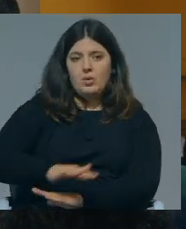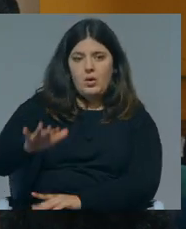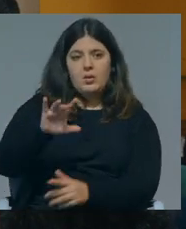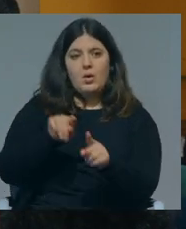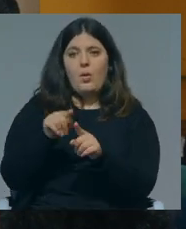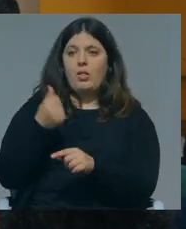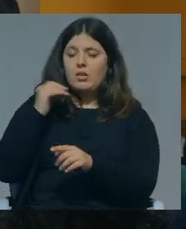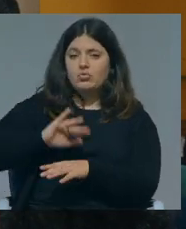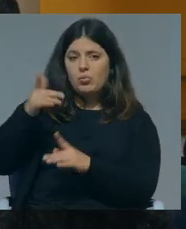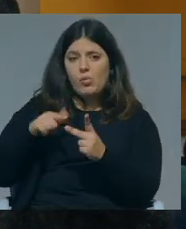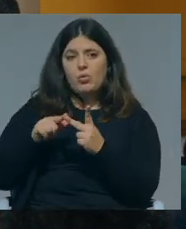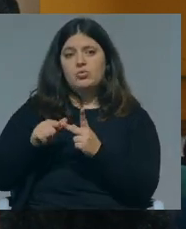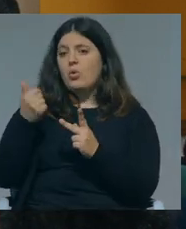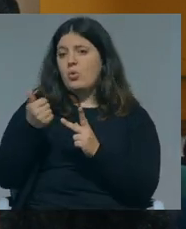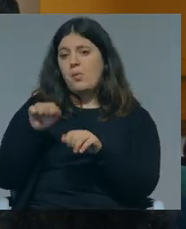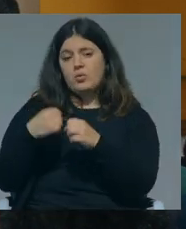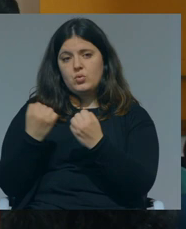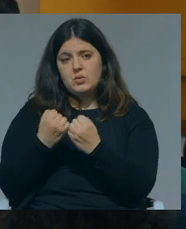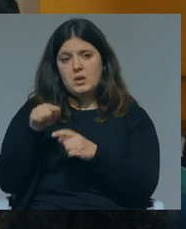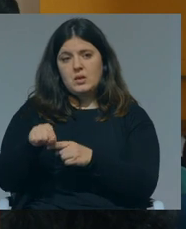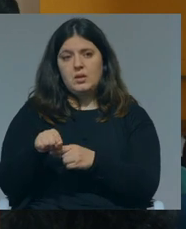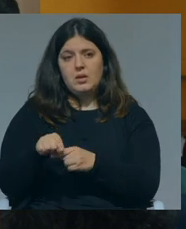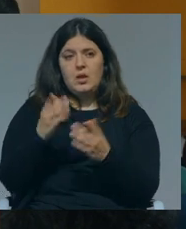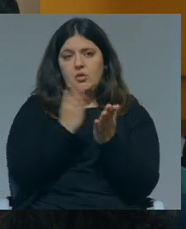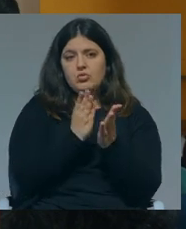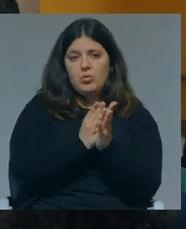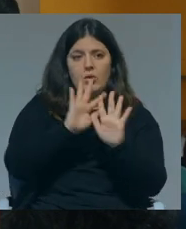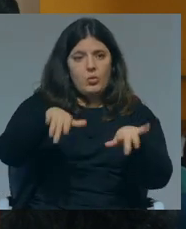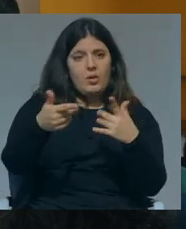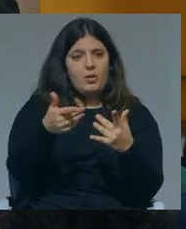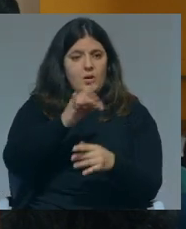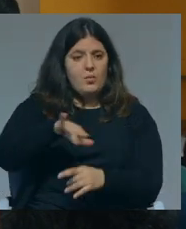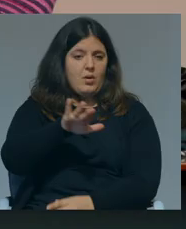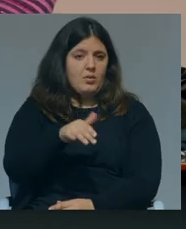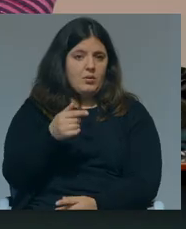até do pai do frango não tem se os iguais no estômago não tem